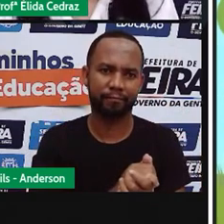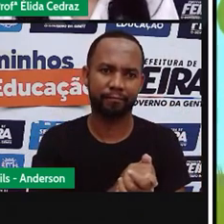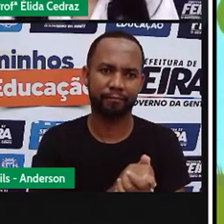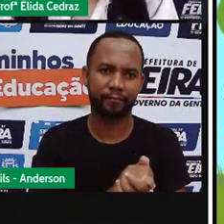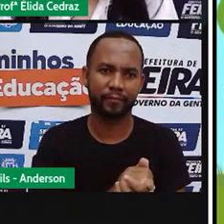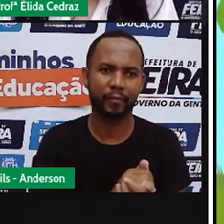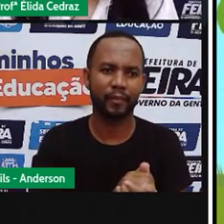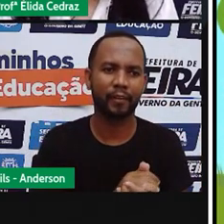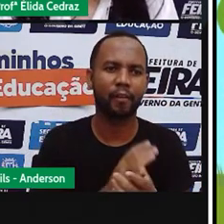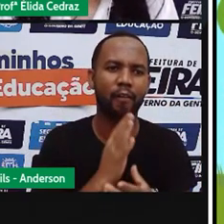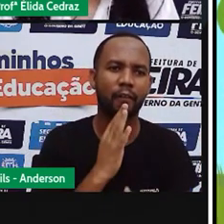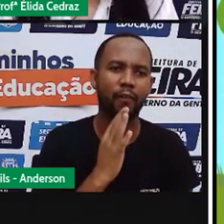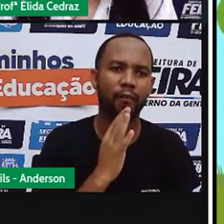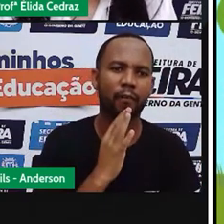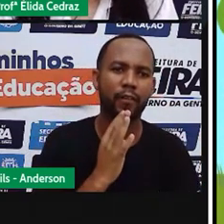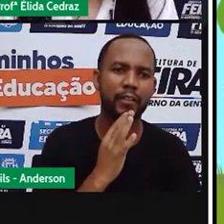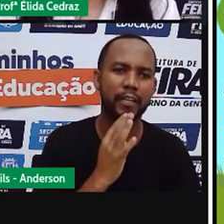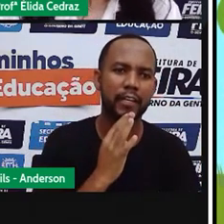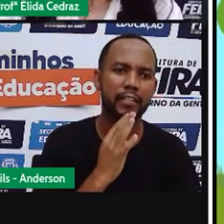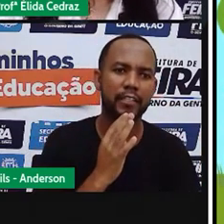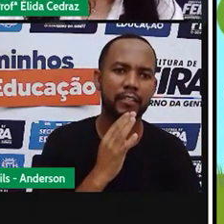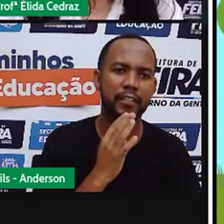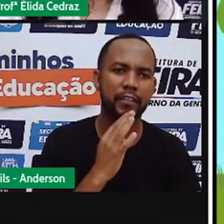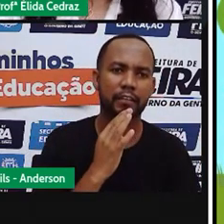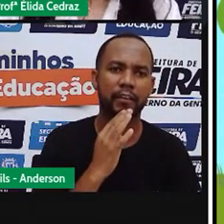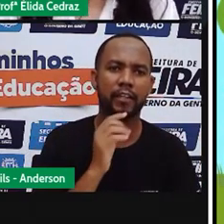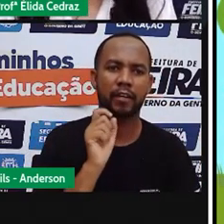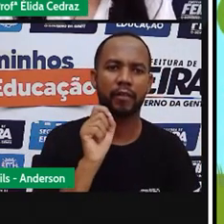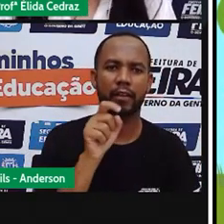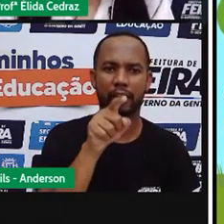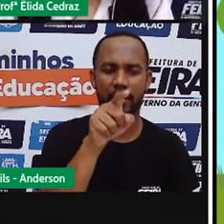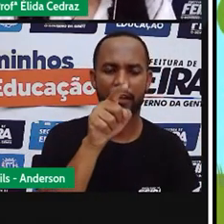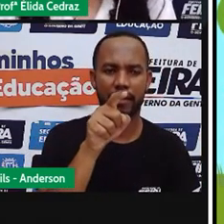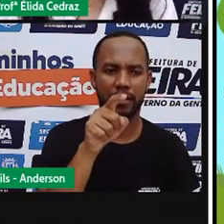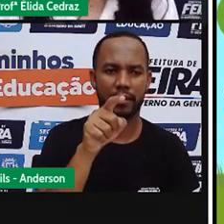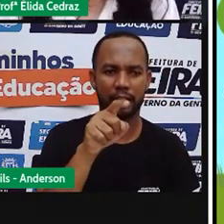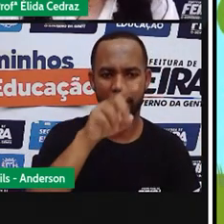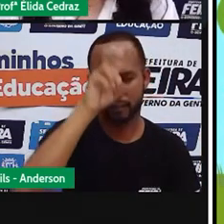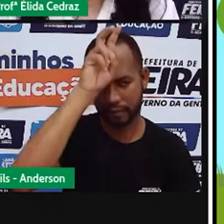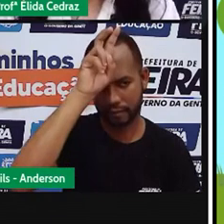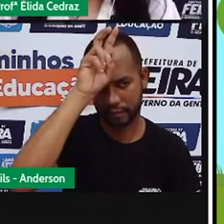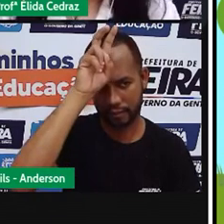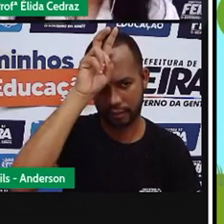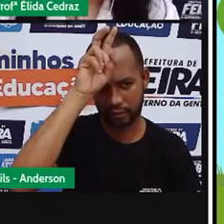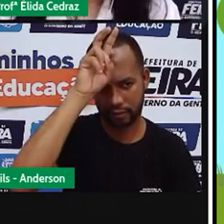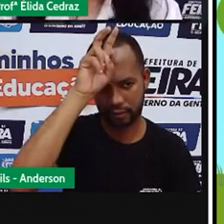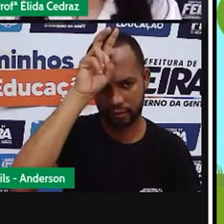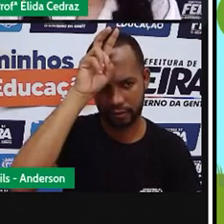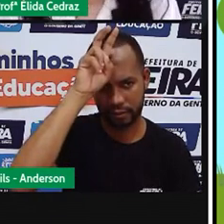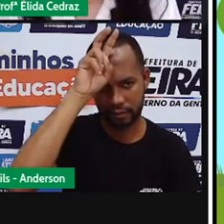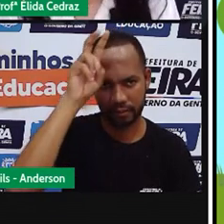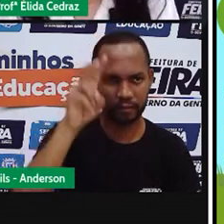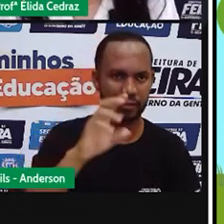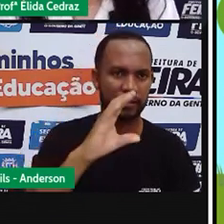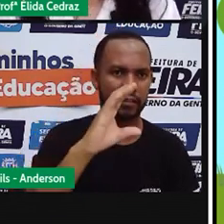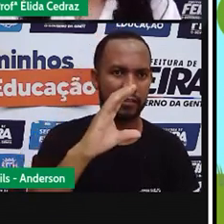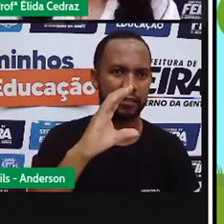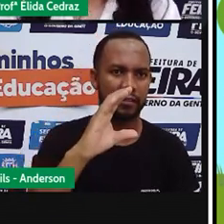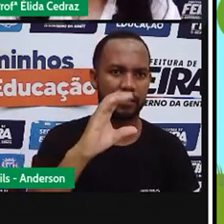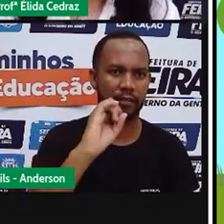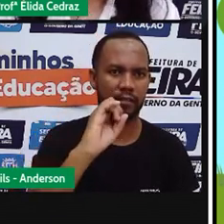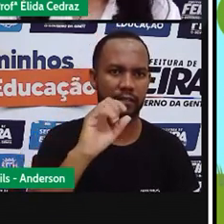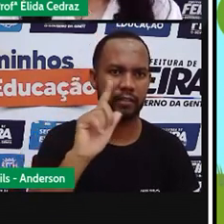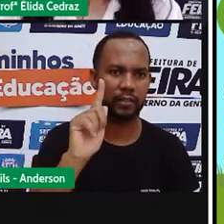Você já ouviu falar sobre essa fábula? Você já leu? Por exemplo, nós já trabalhamos com ela. O cigarro e a formiga.